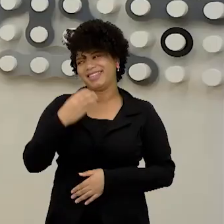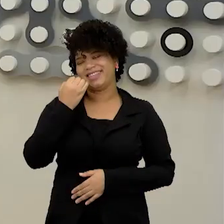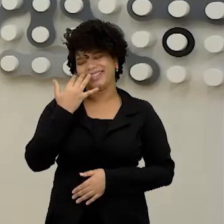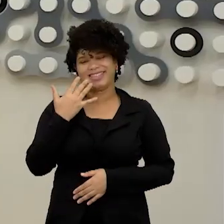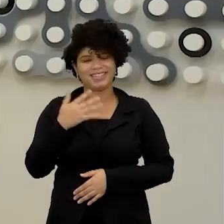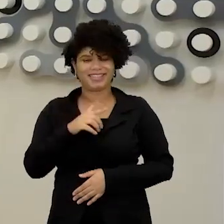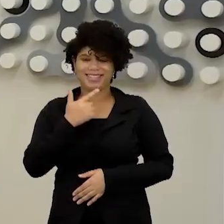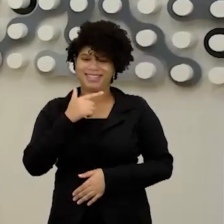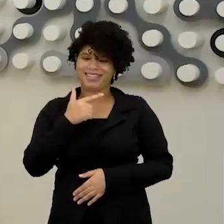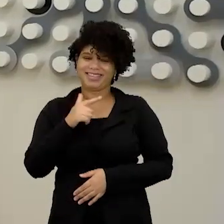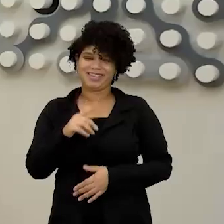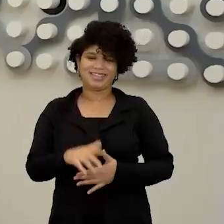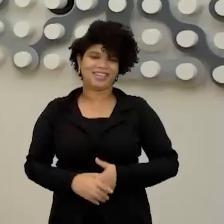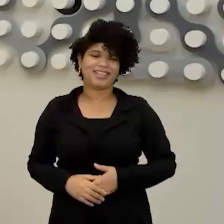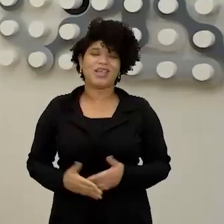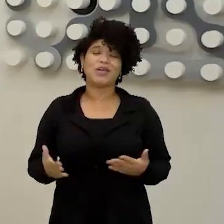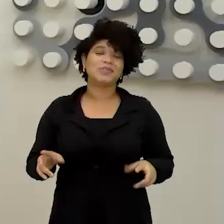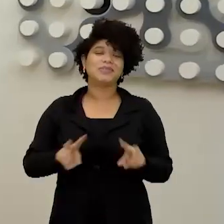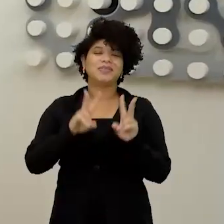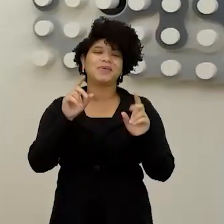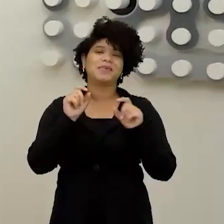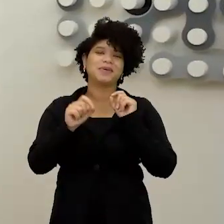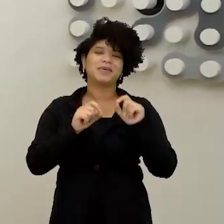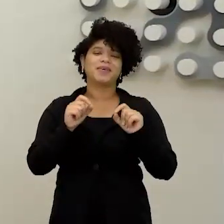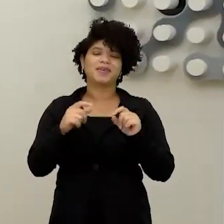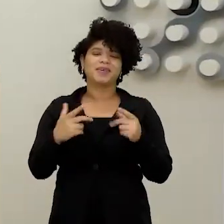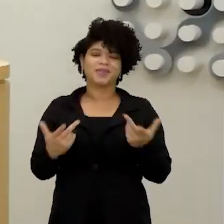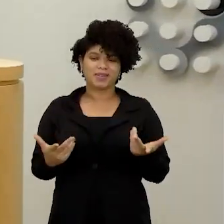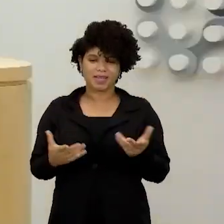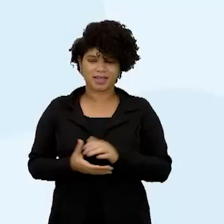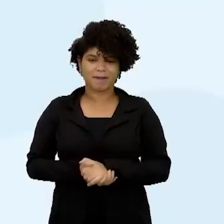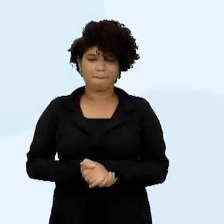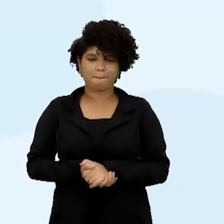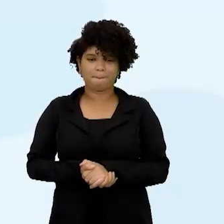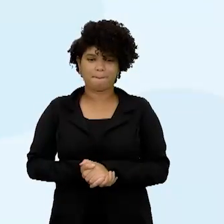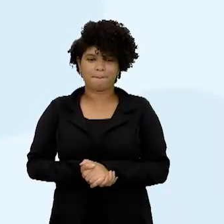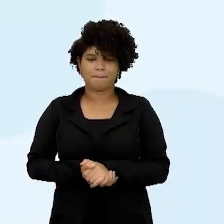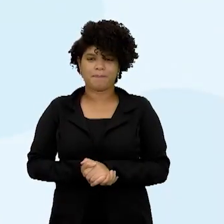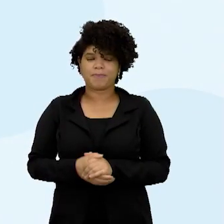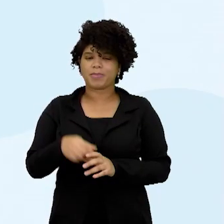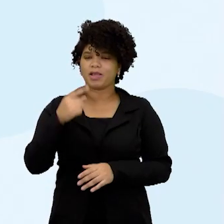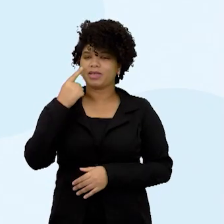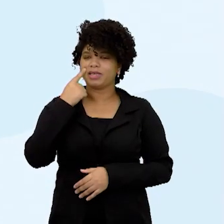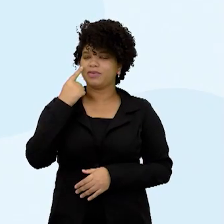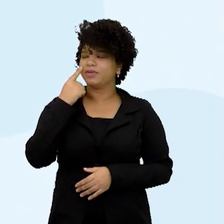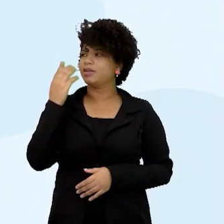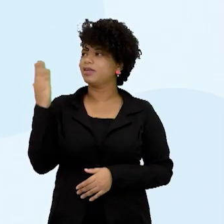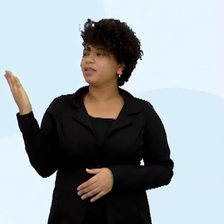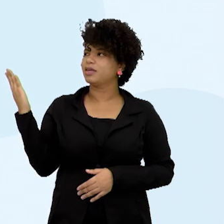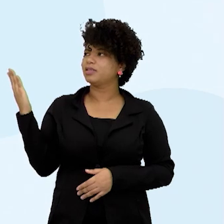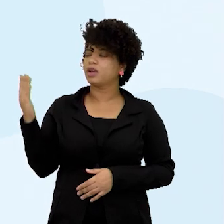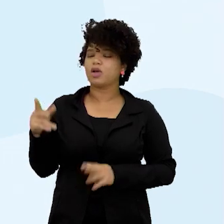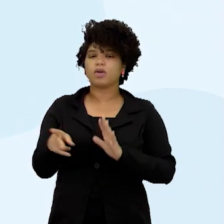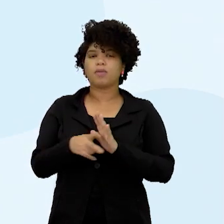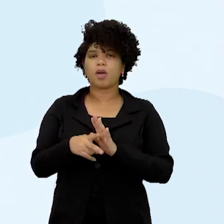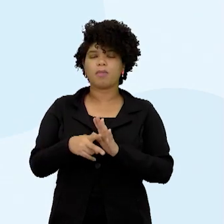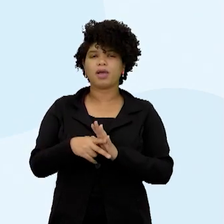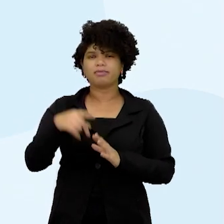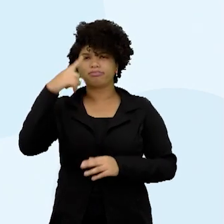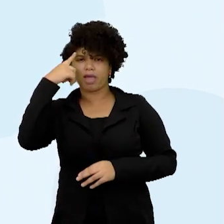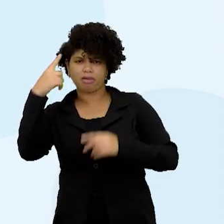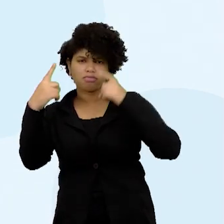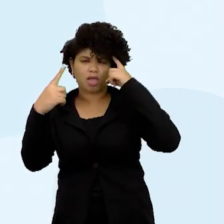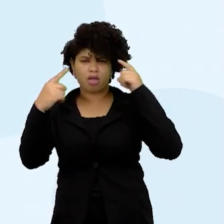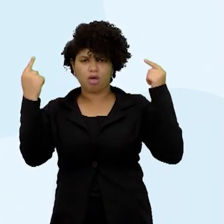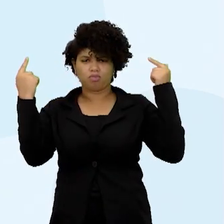e qual que vai ser o assunto que a gente vai abordar hoje? A gente vai falar uma nova etapa da Guerra Fria, mas